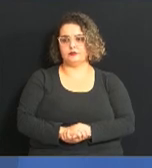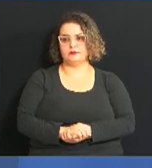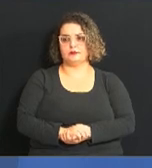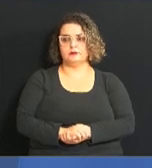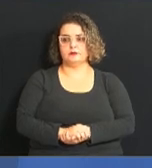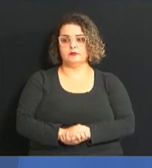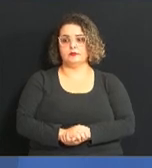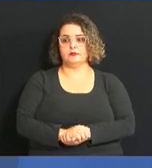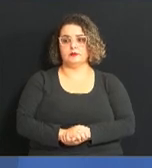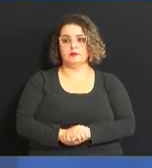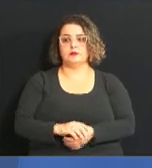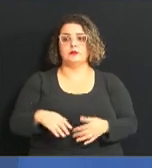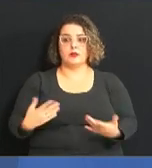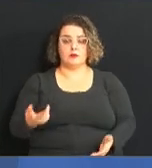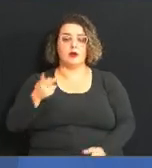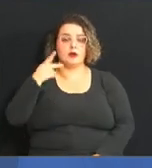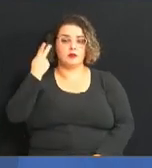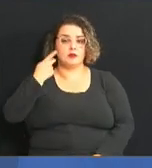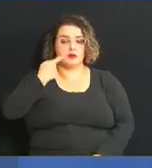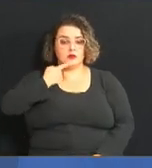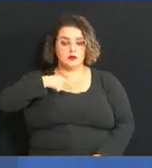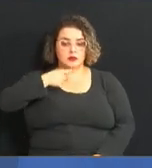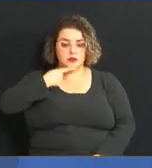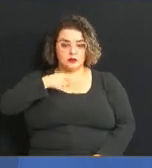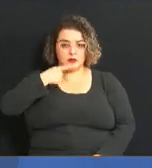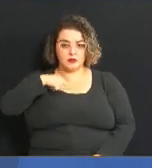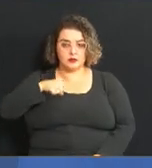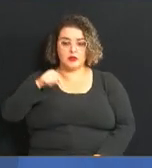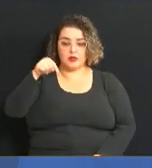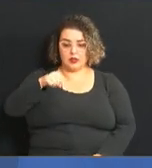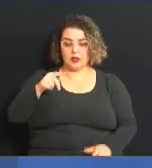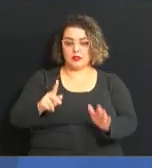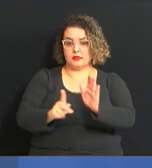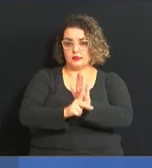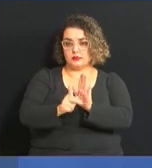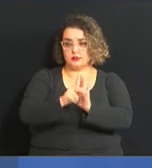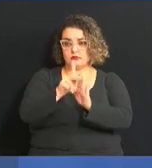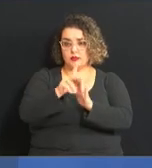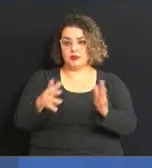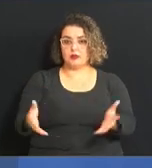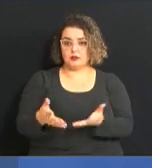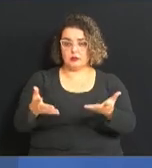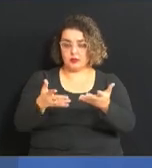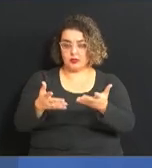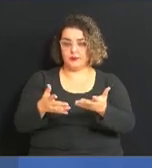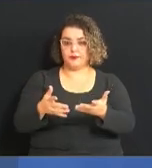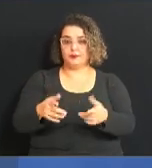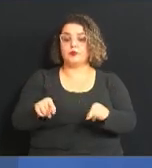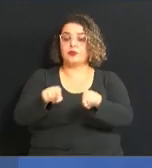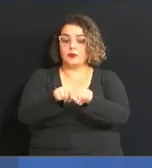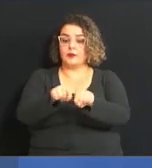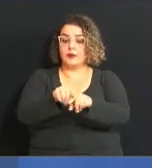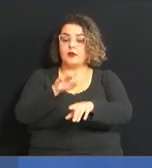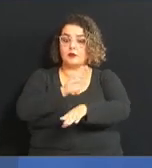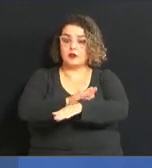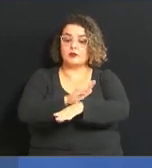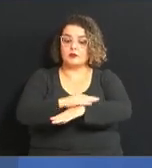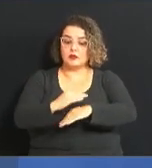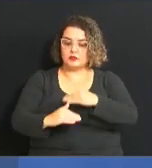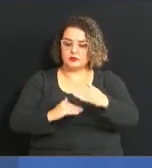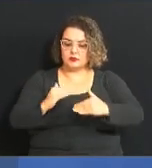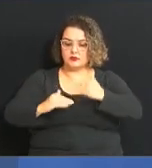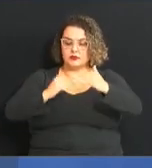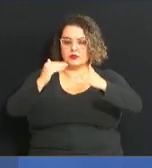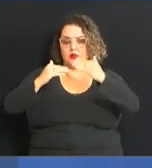E para o vereador Eduardo Magogli, esse projeto, essa iniciativa que é dele, também vai ajudar no desenvolvimento